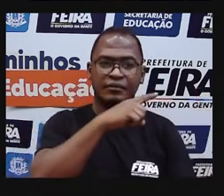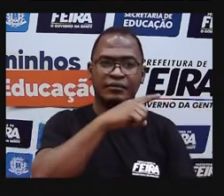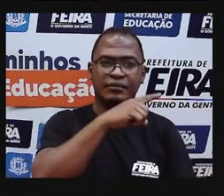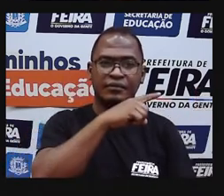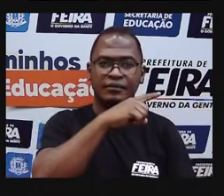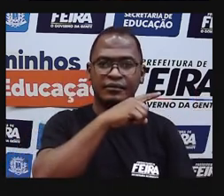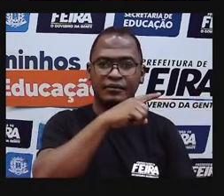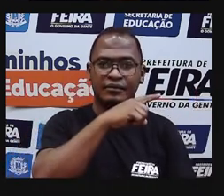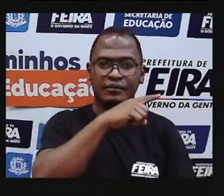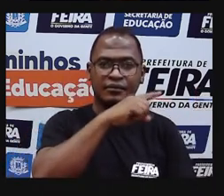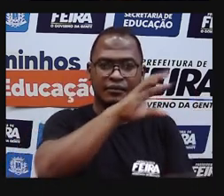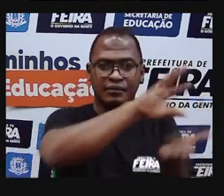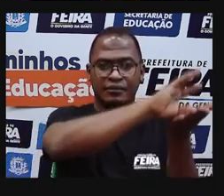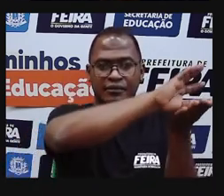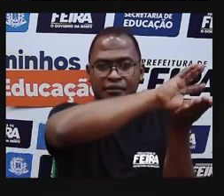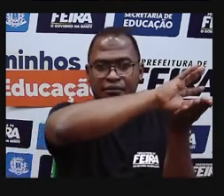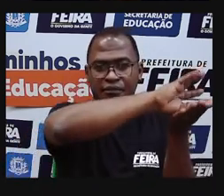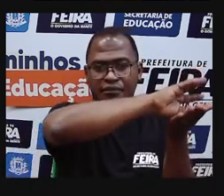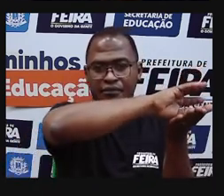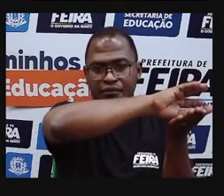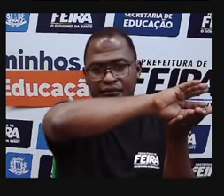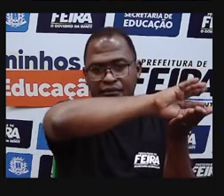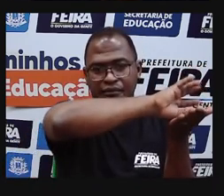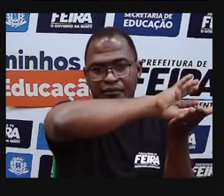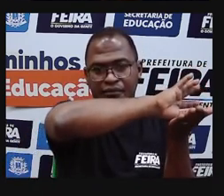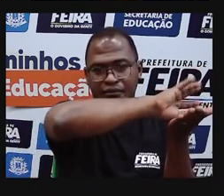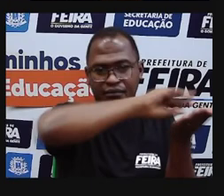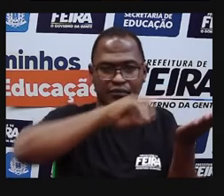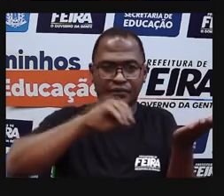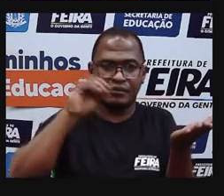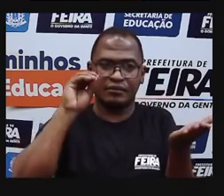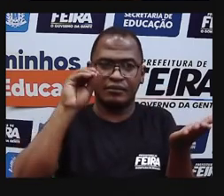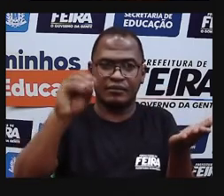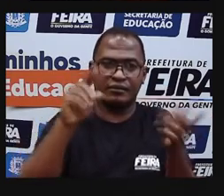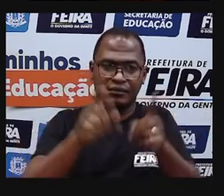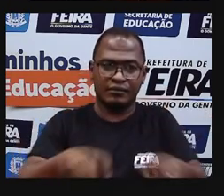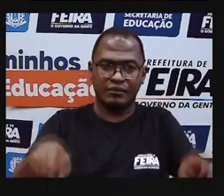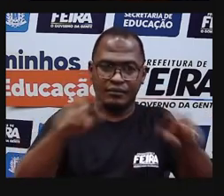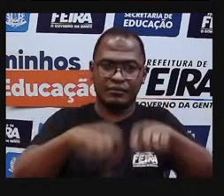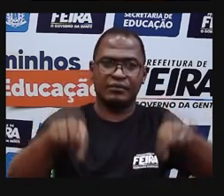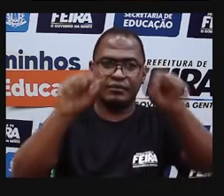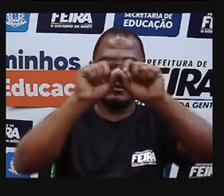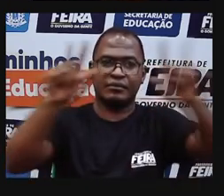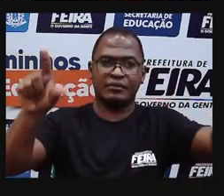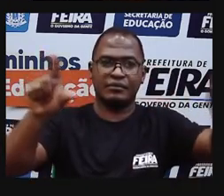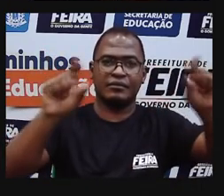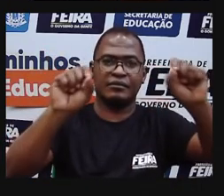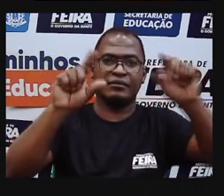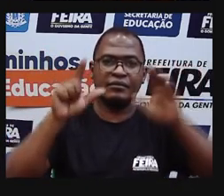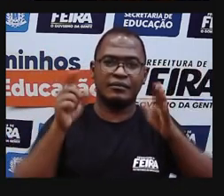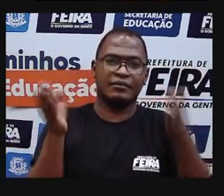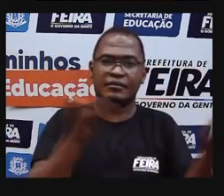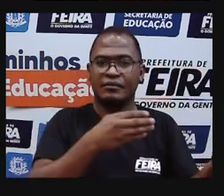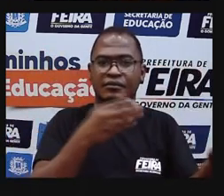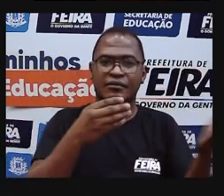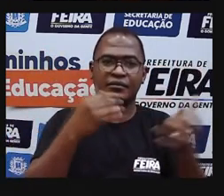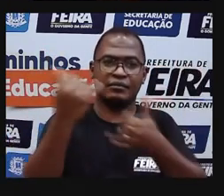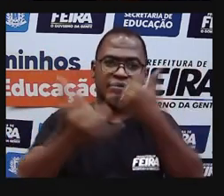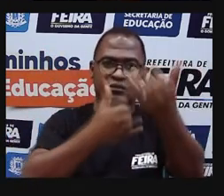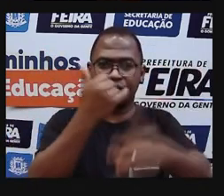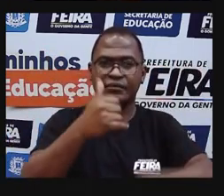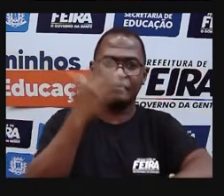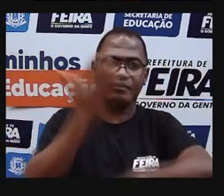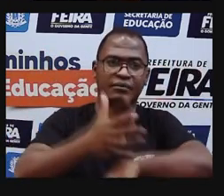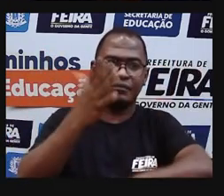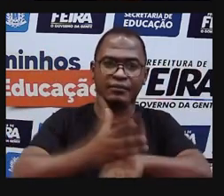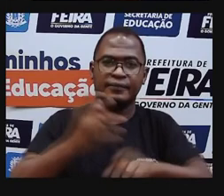utilizar esse link pra jogar. Fazer esse joguinho que a gente fez agora, tá bom? Fiquem à vontade, joguem. Porque